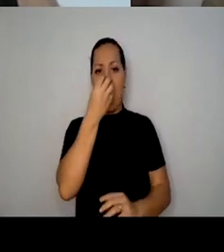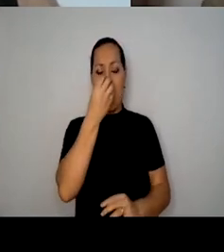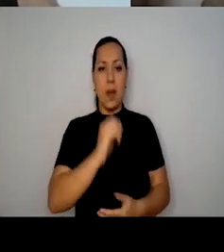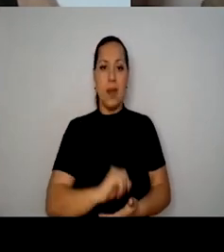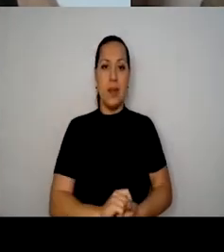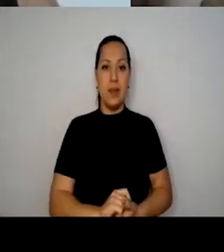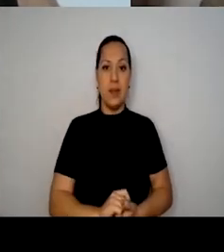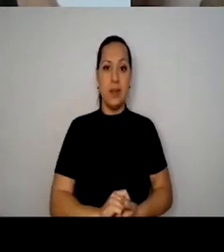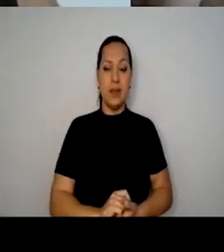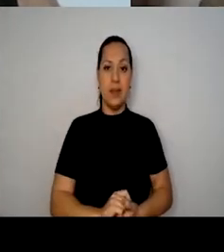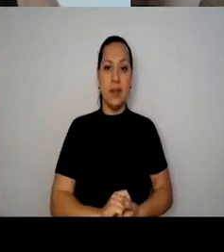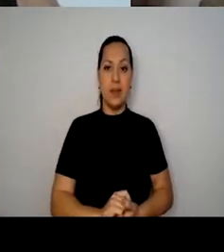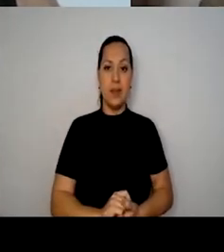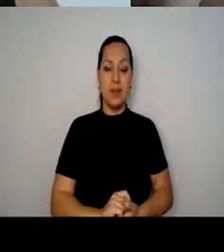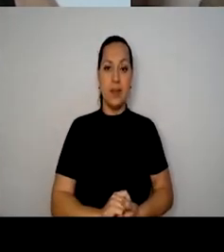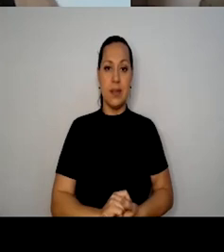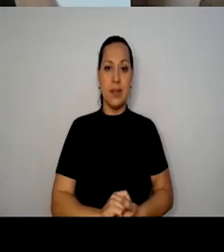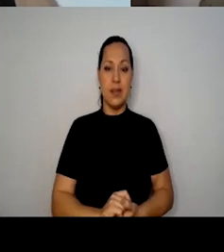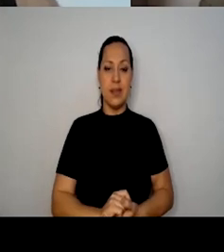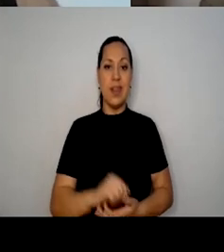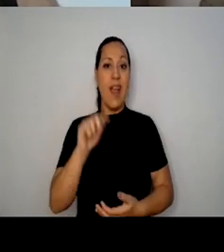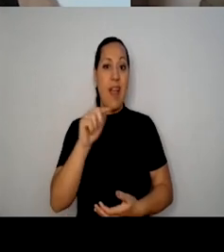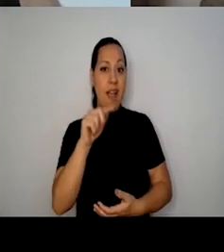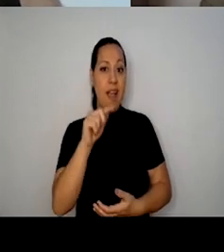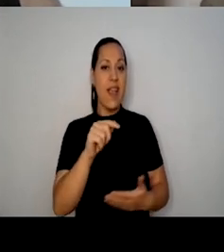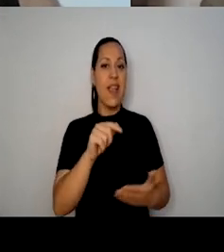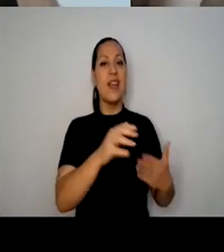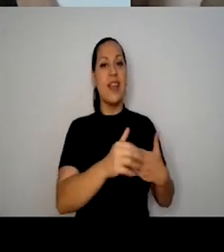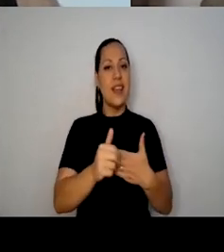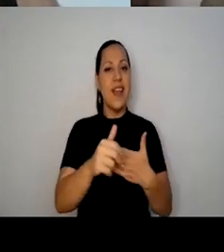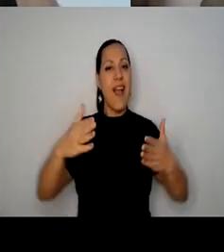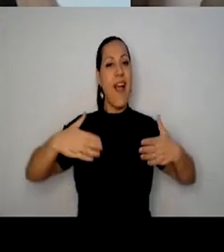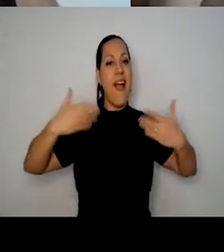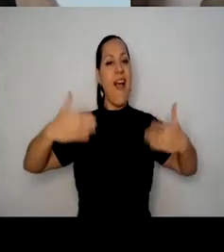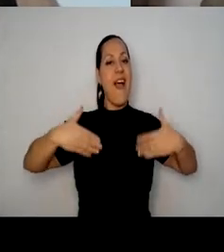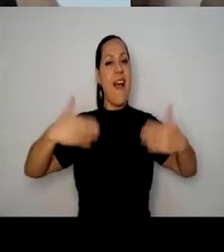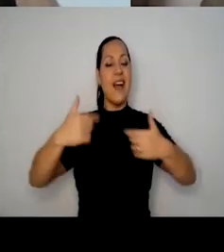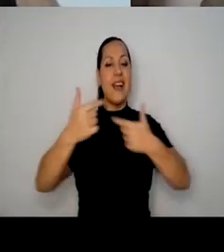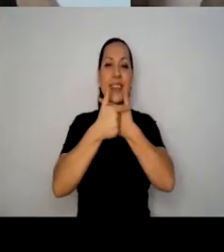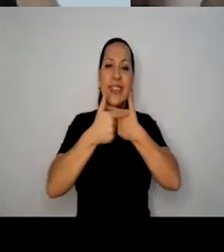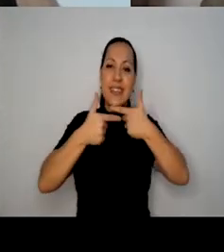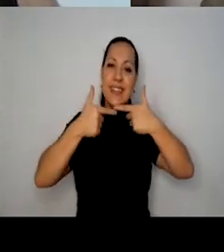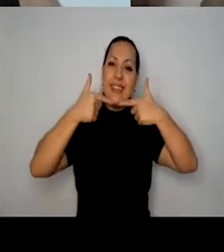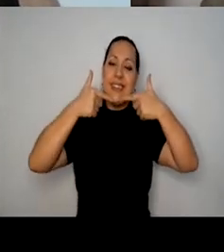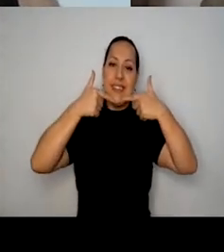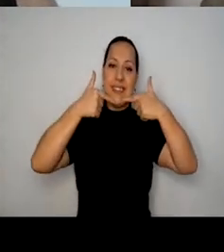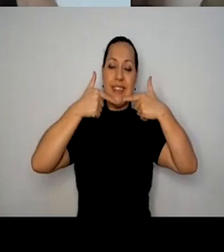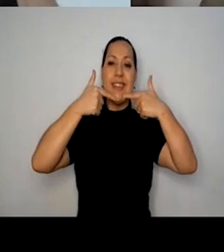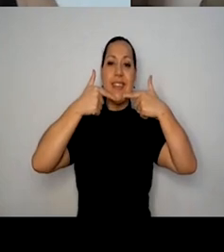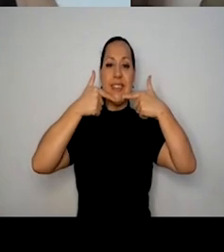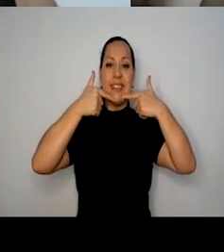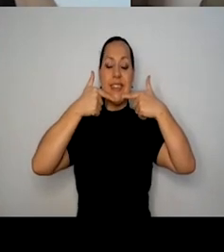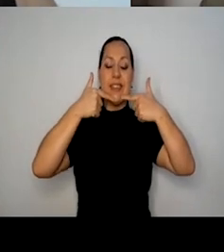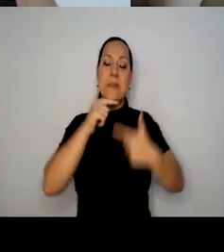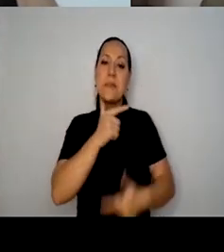mantenedora, guia do riso, que é uma, o riso é